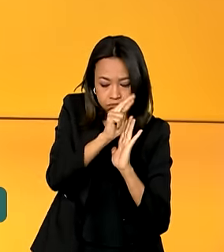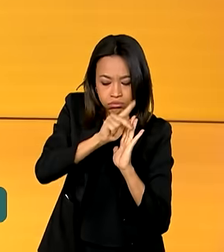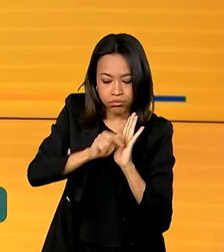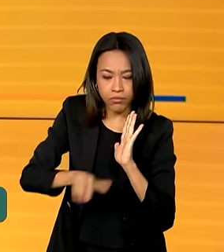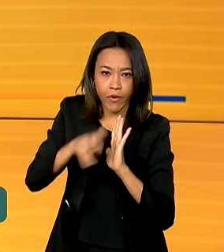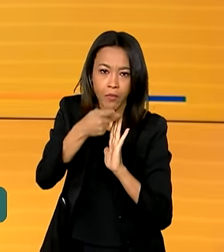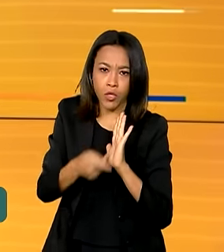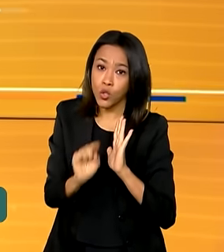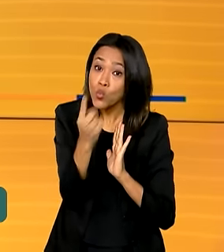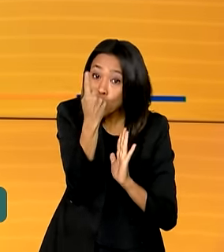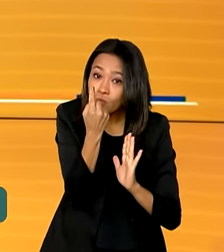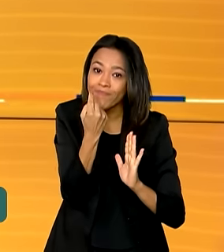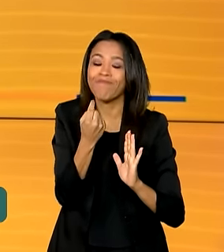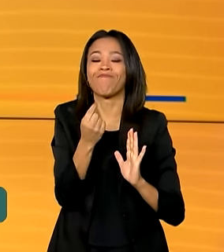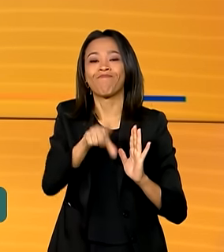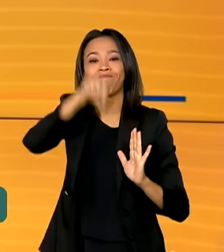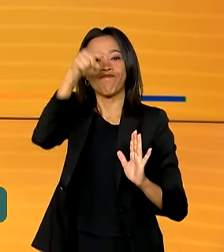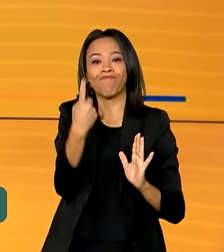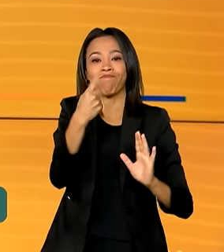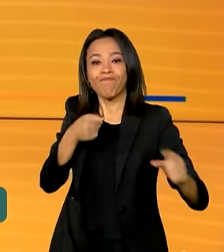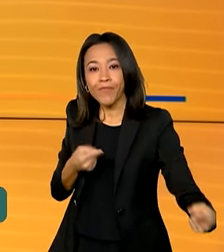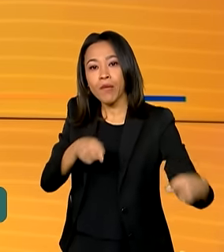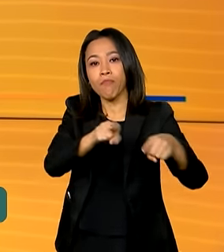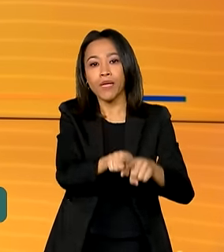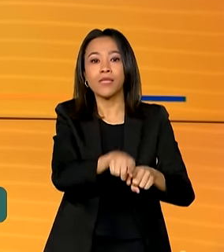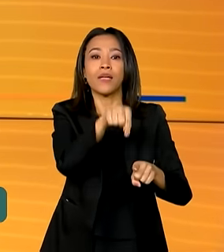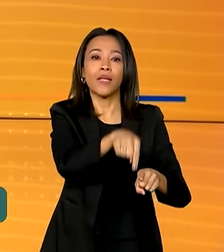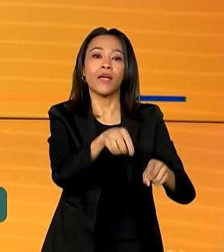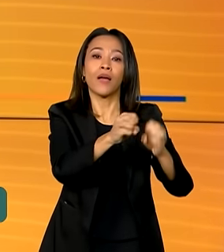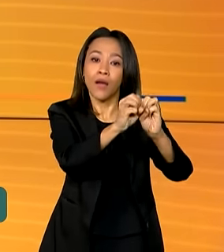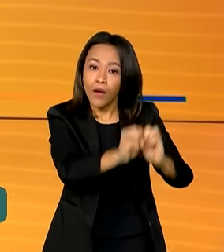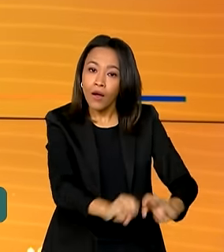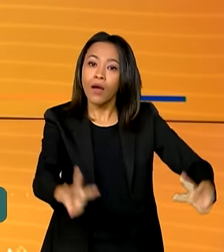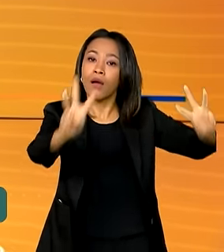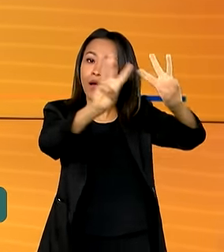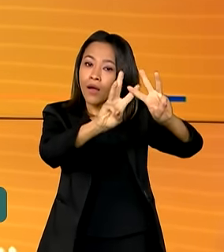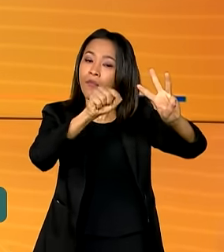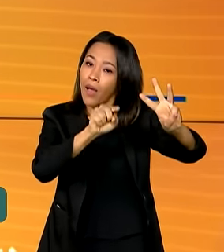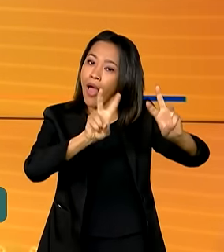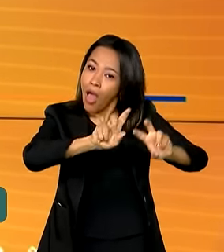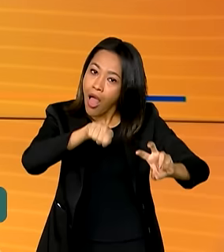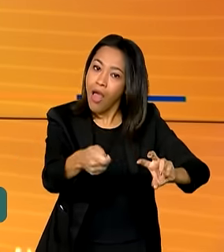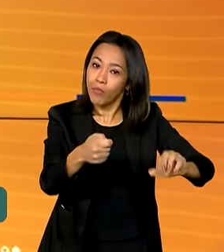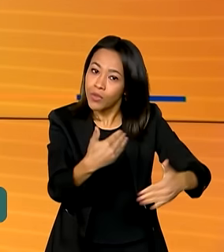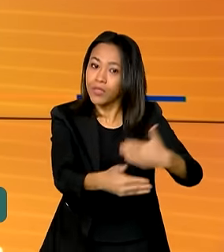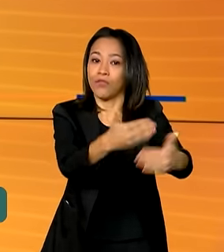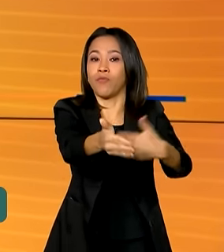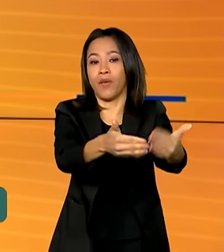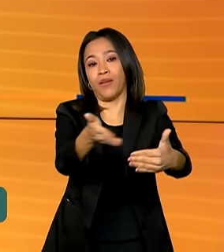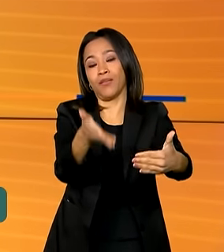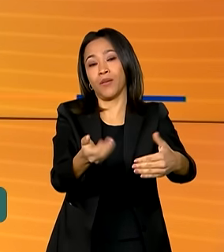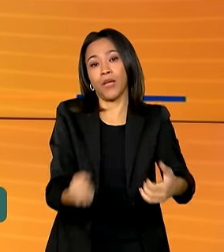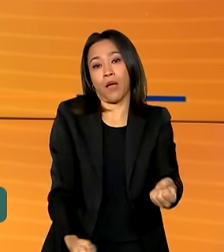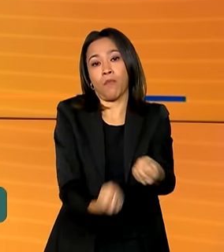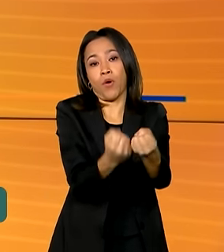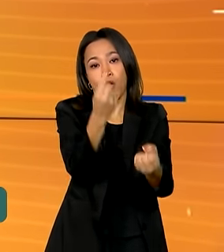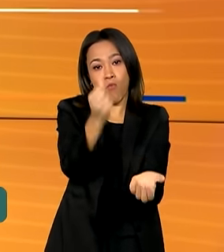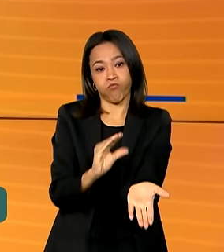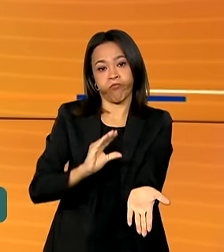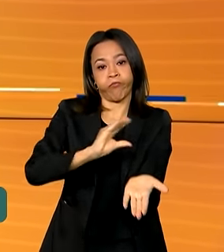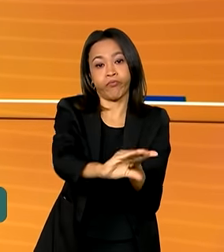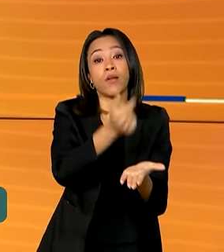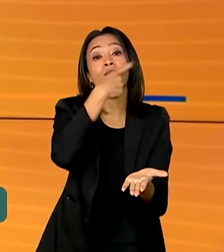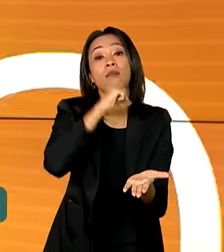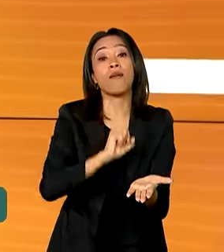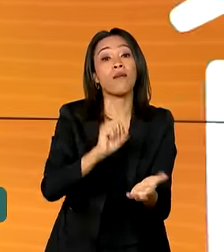em parceria com o Programa das Nações Unidas para o Desenvolvimento, é o Floresta Amazônia, que apoia financeiramente quem